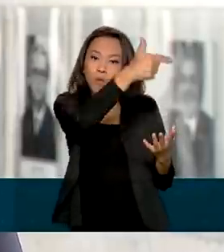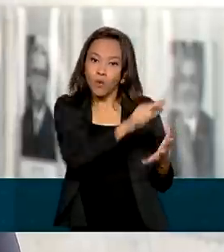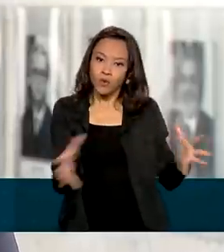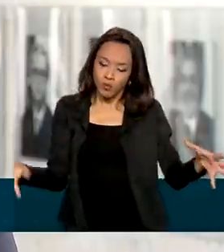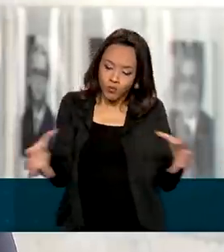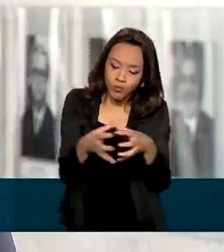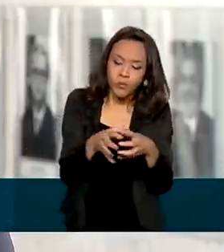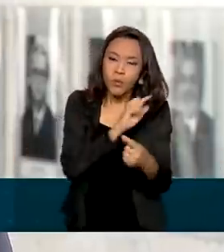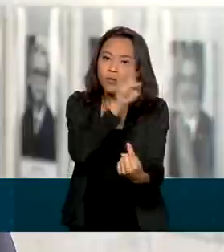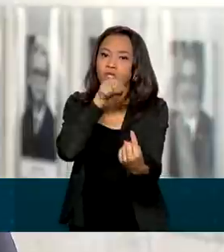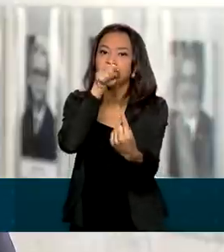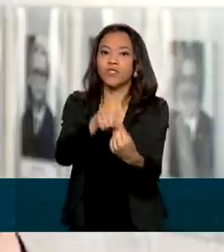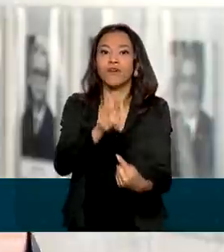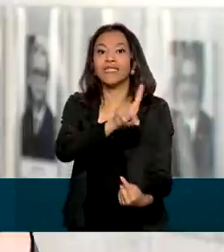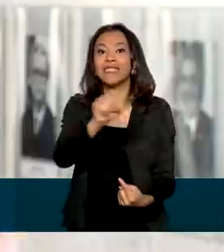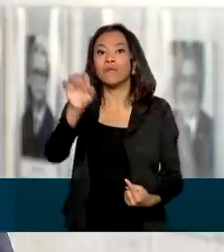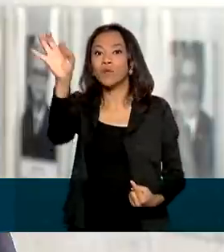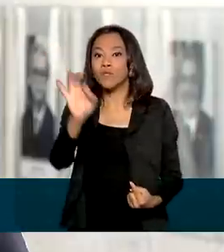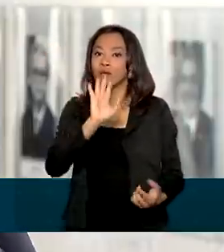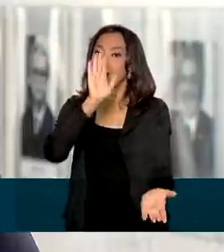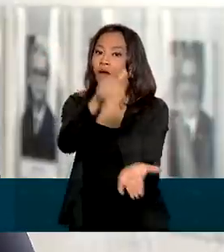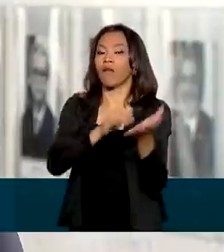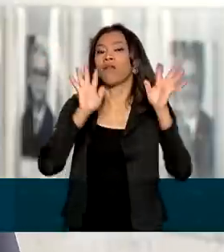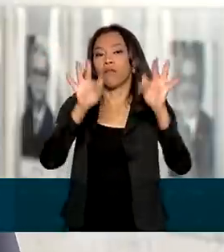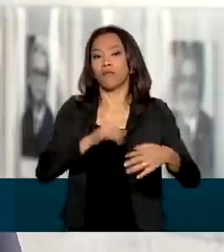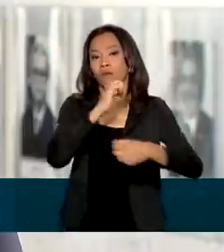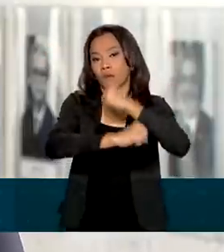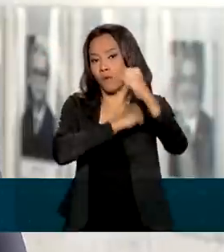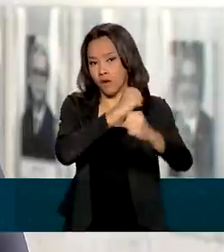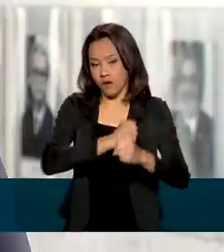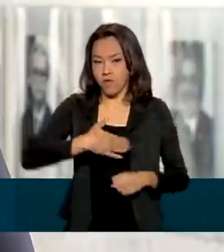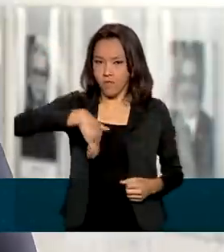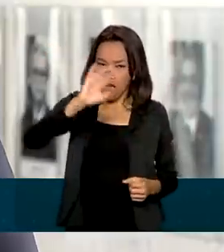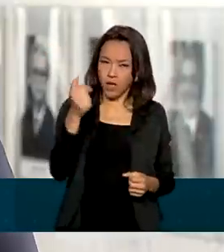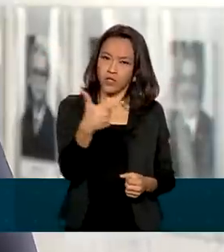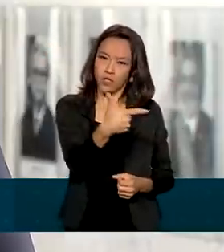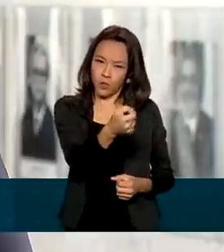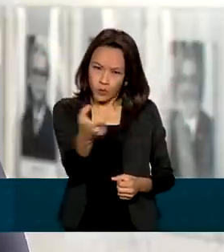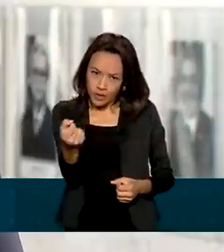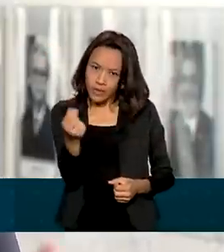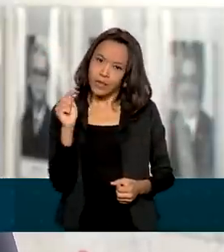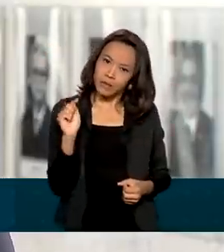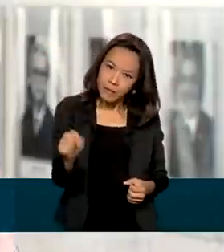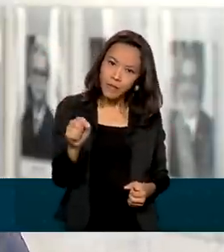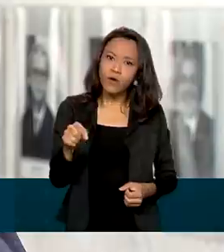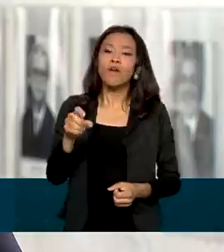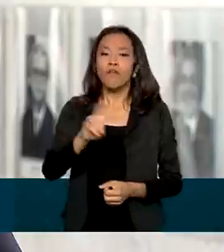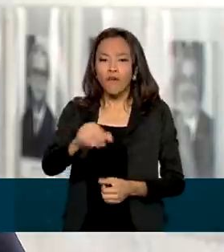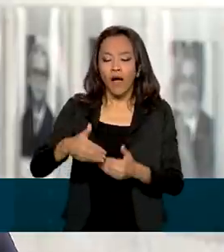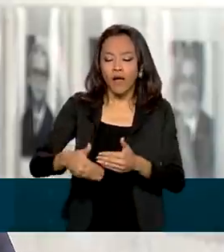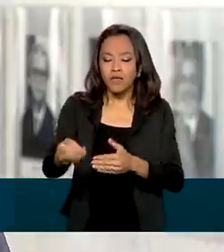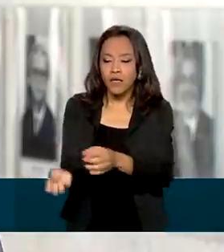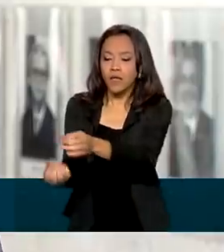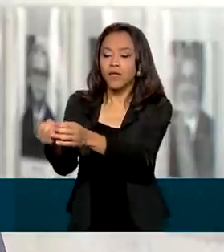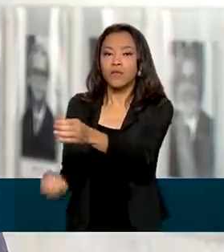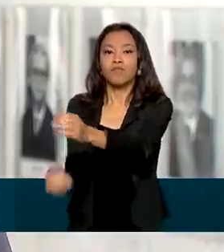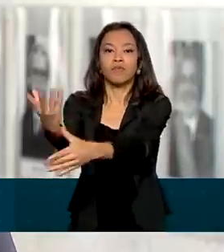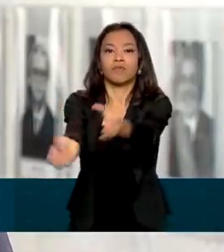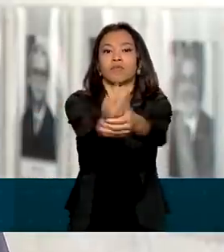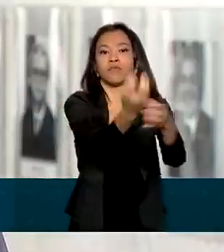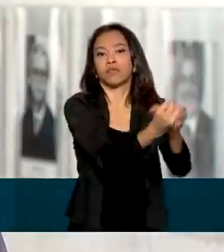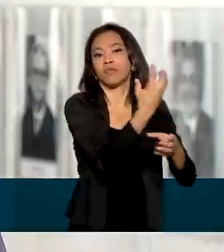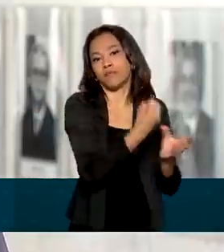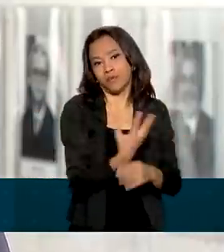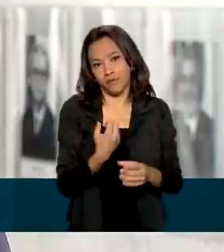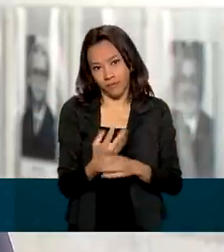% da população do Pantanal até o fim do ano. Mais de 200 mil unidades geradoras serão instaladas entre ribeirinhos e fazendas